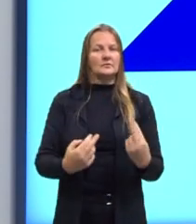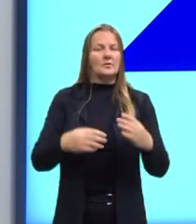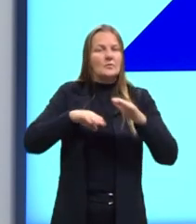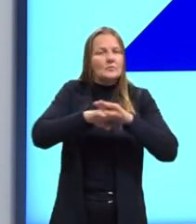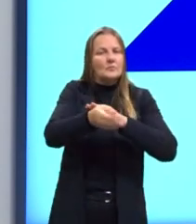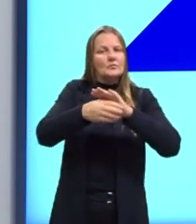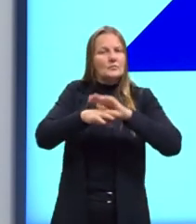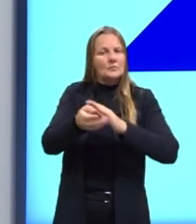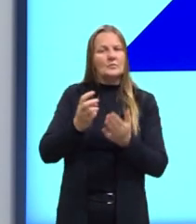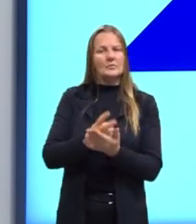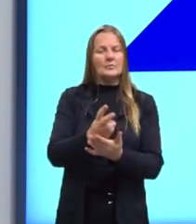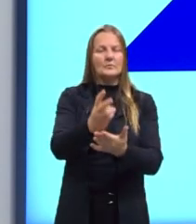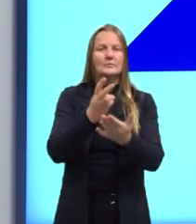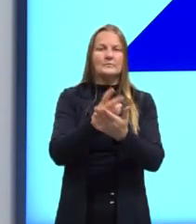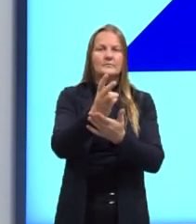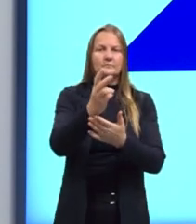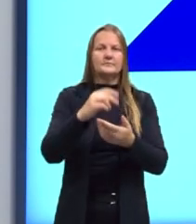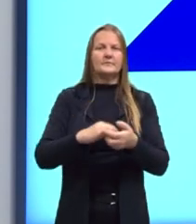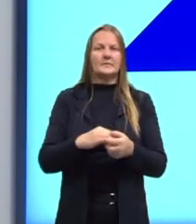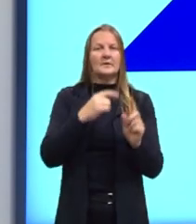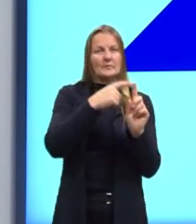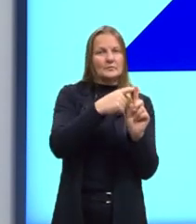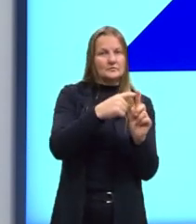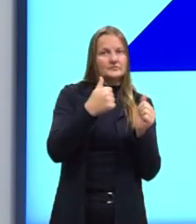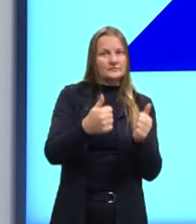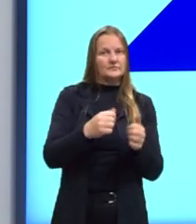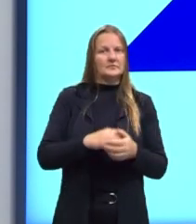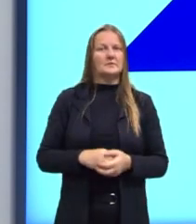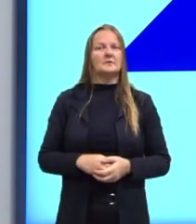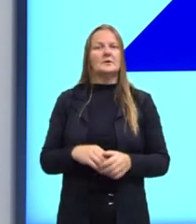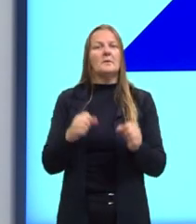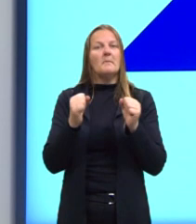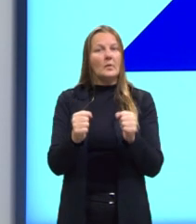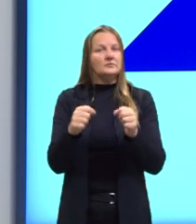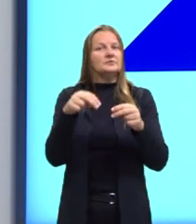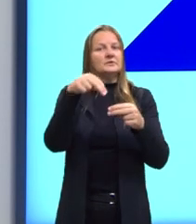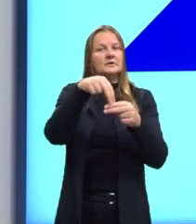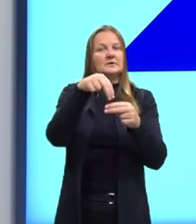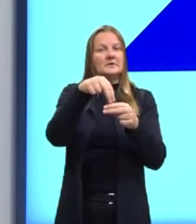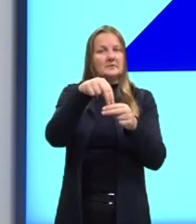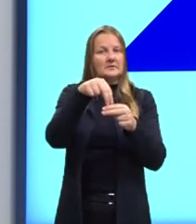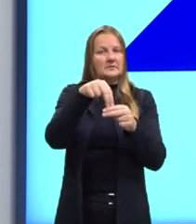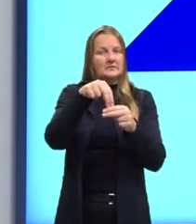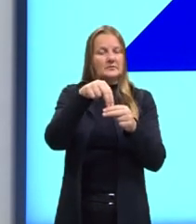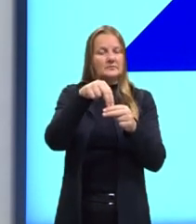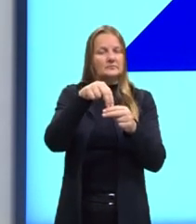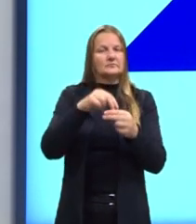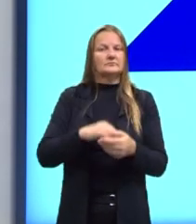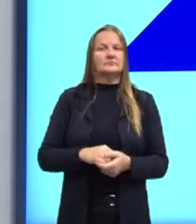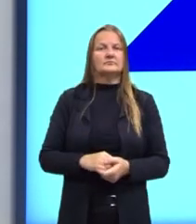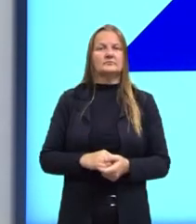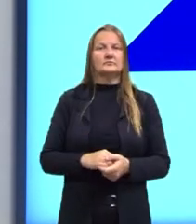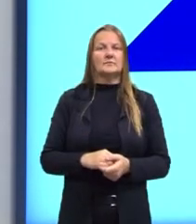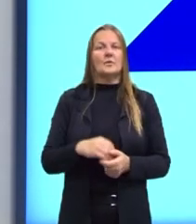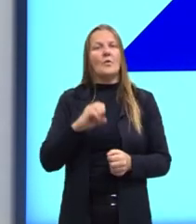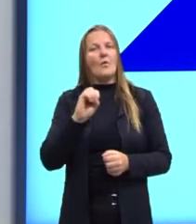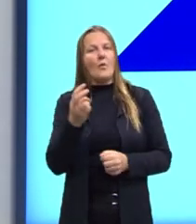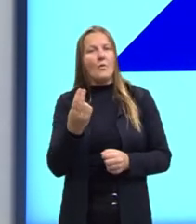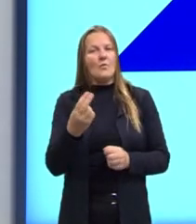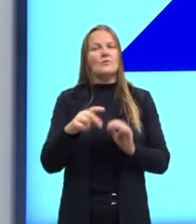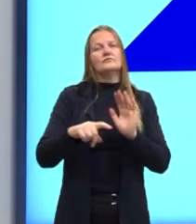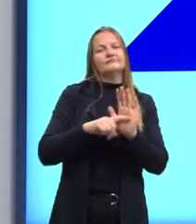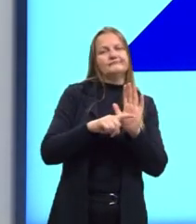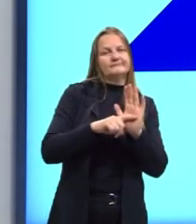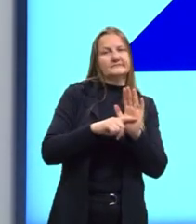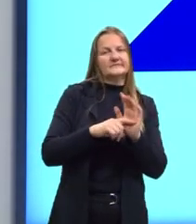adaptam, né? Então, pode ser positiva, pode ser neutra, ou podem ser